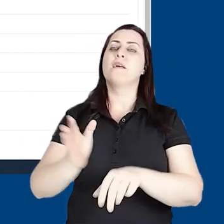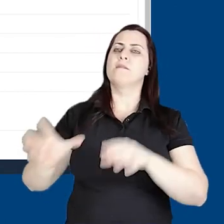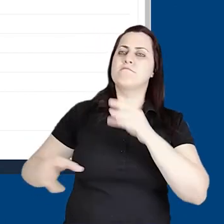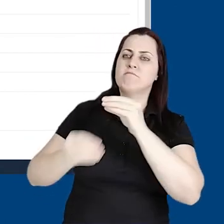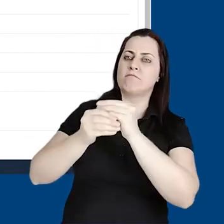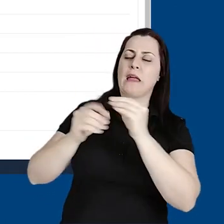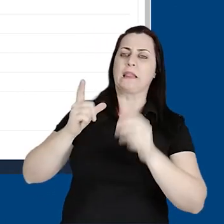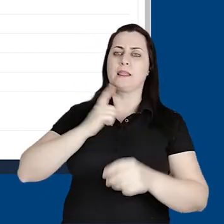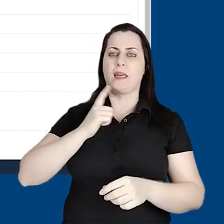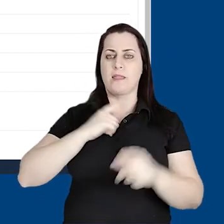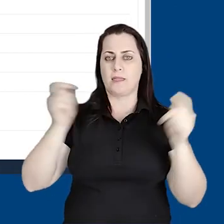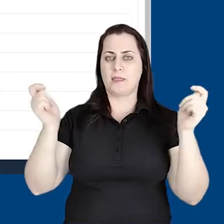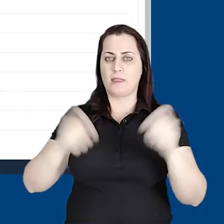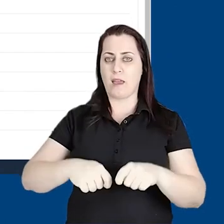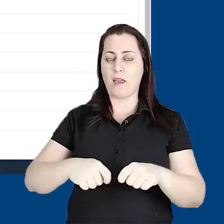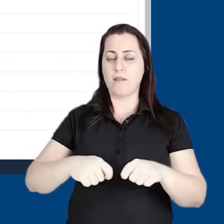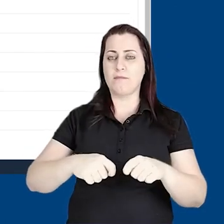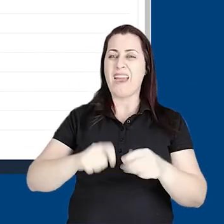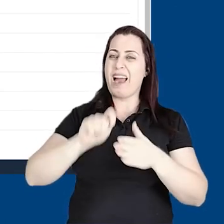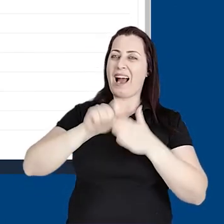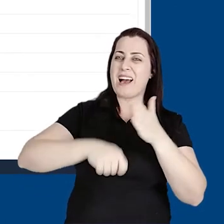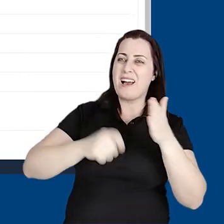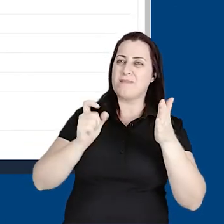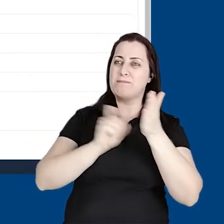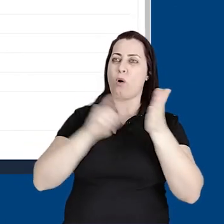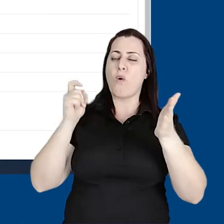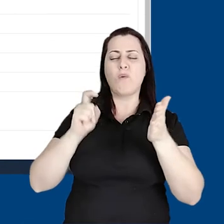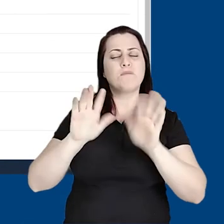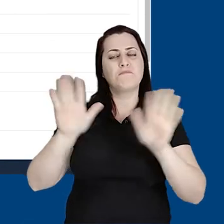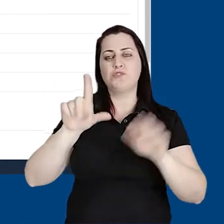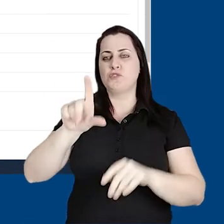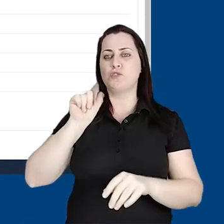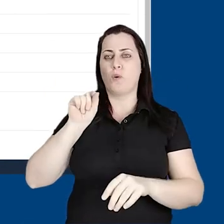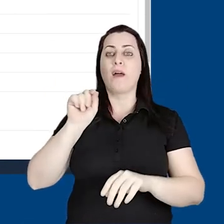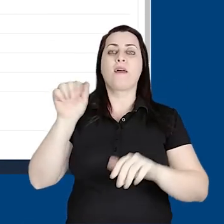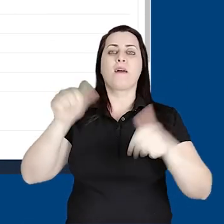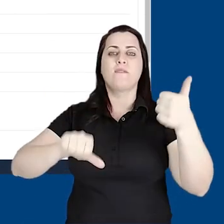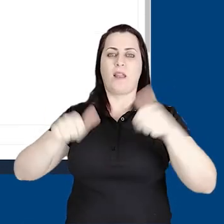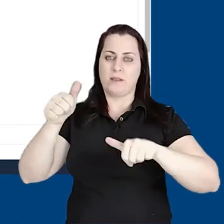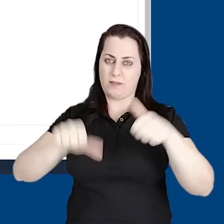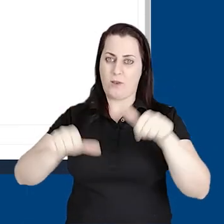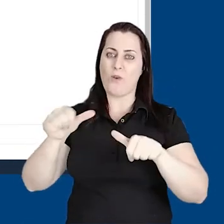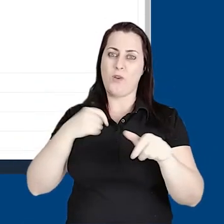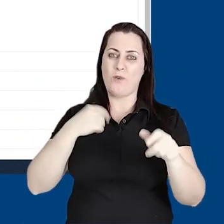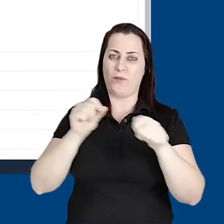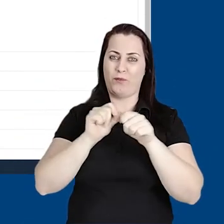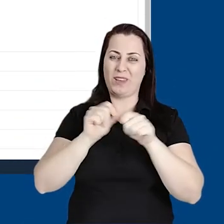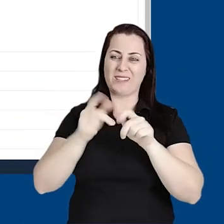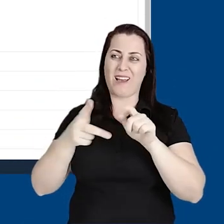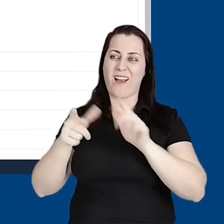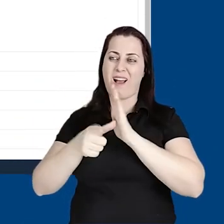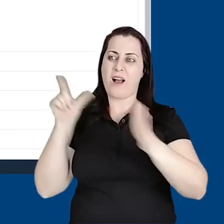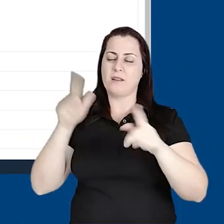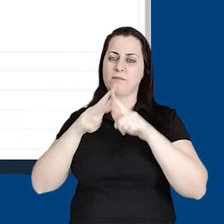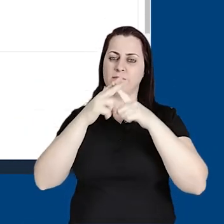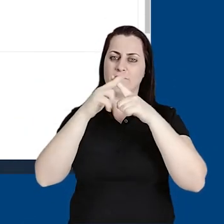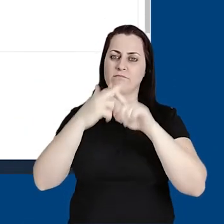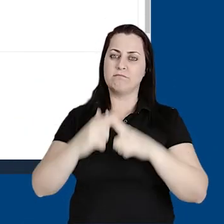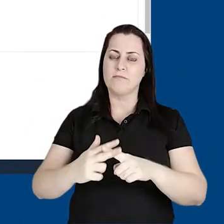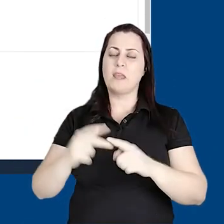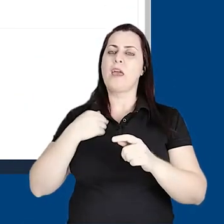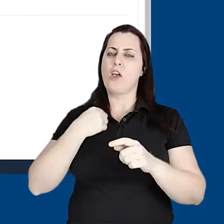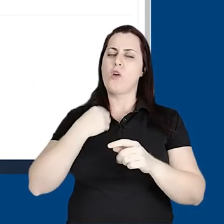Opções padrões para anexo. Assinatura opcional. A avaliação, eu já fiz essa